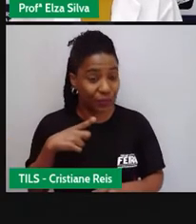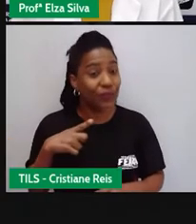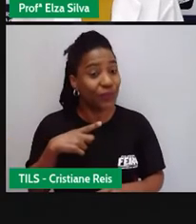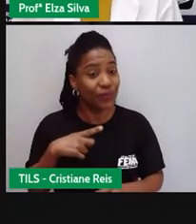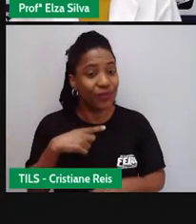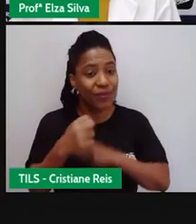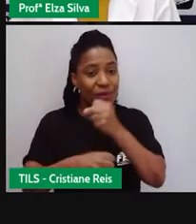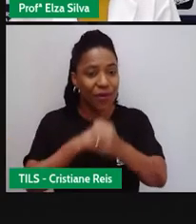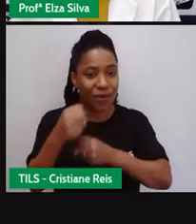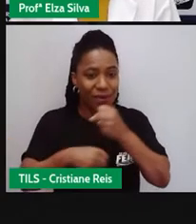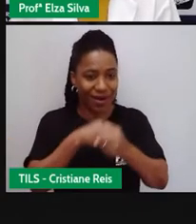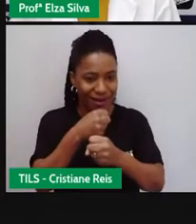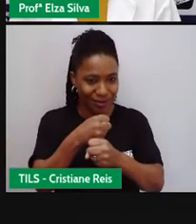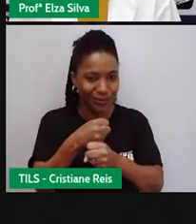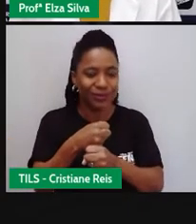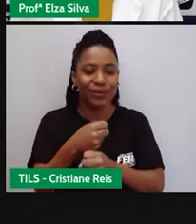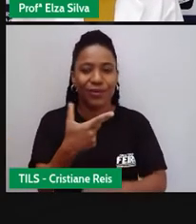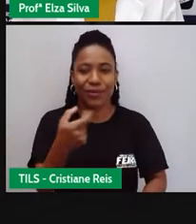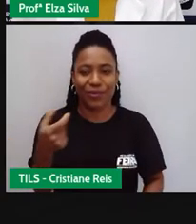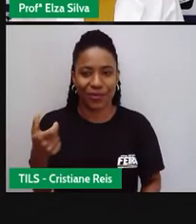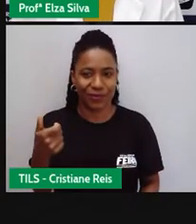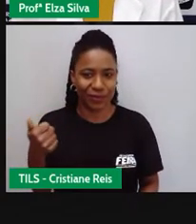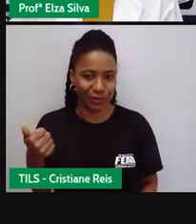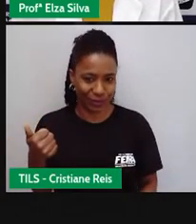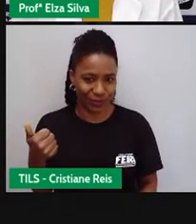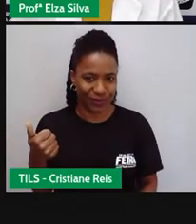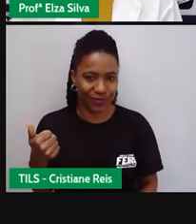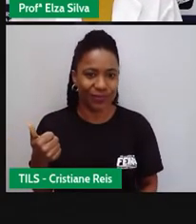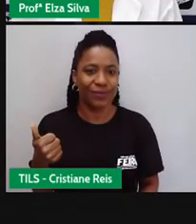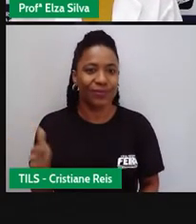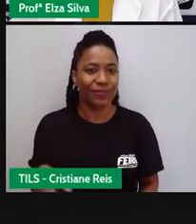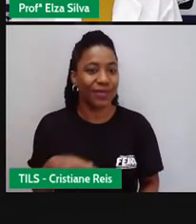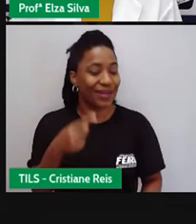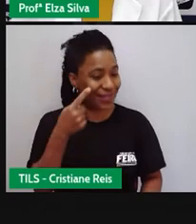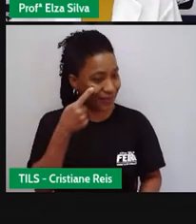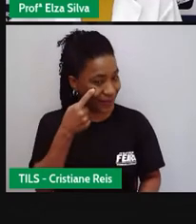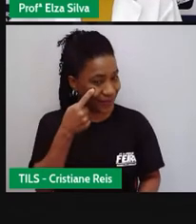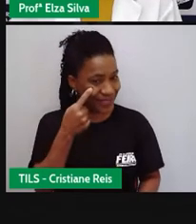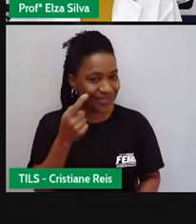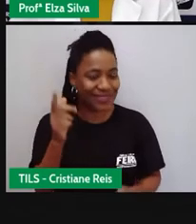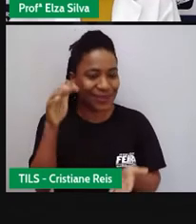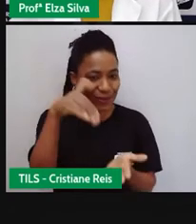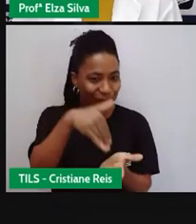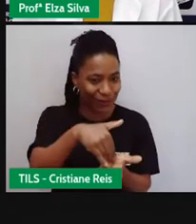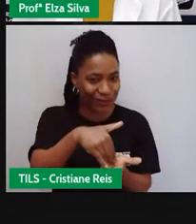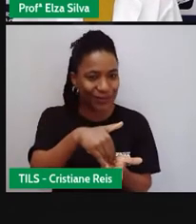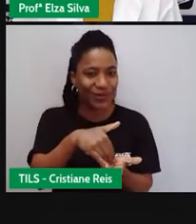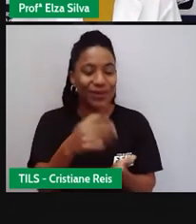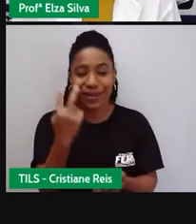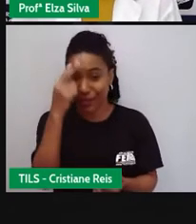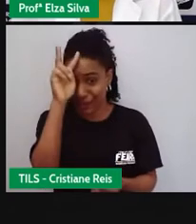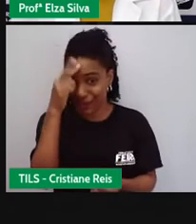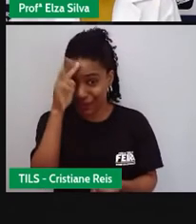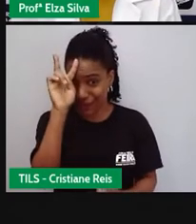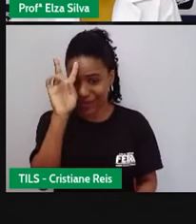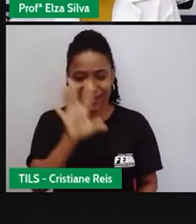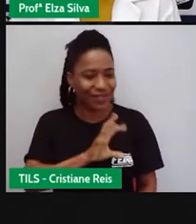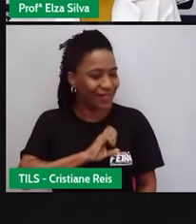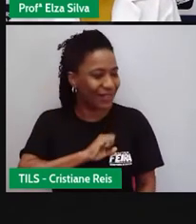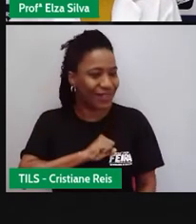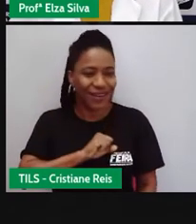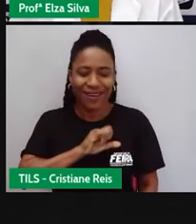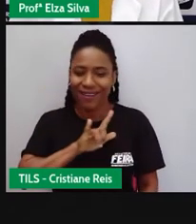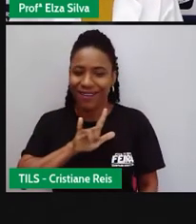2021. E, por fim, Love Story Move. Quem não gosta de um filme de romance?